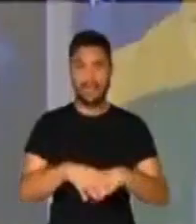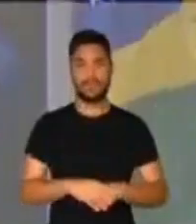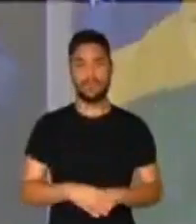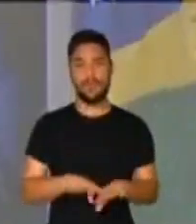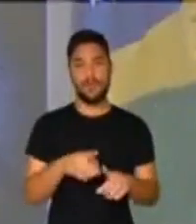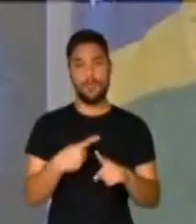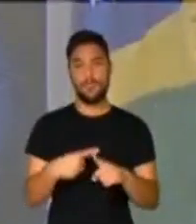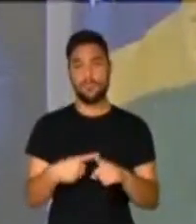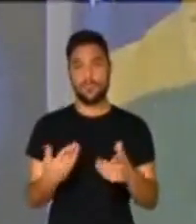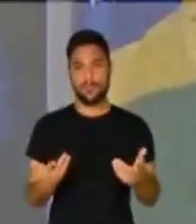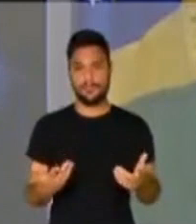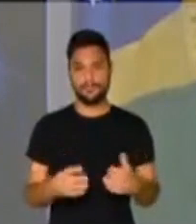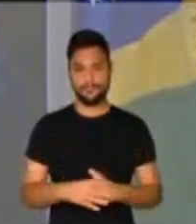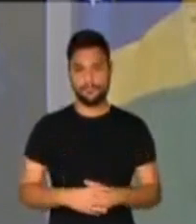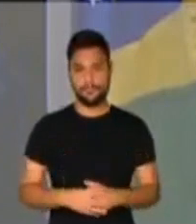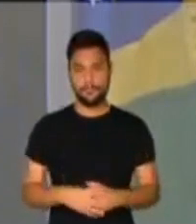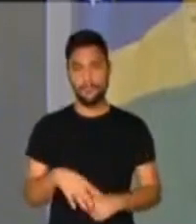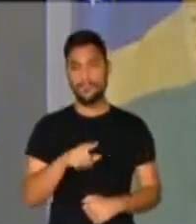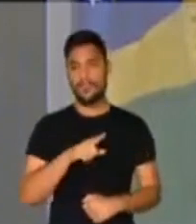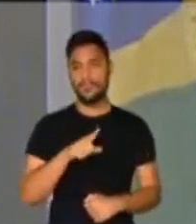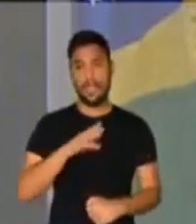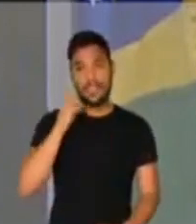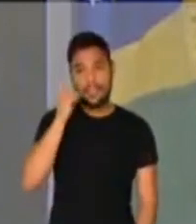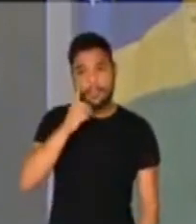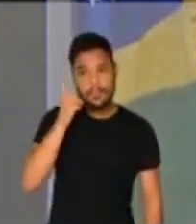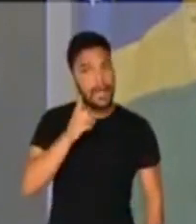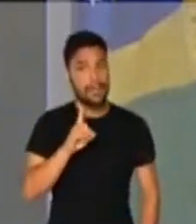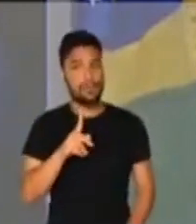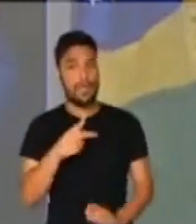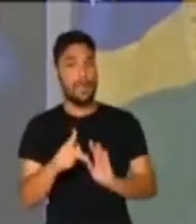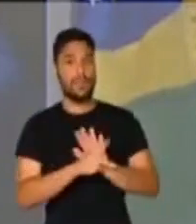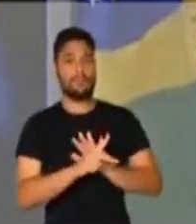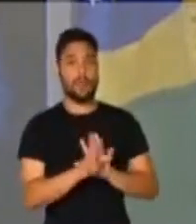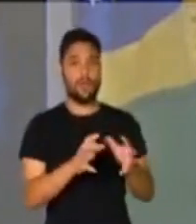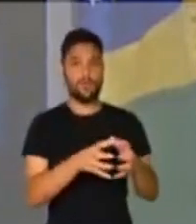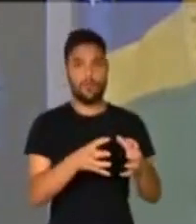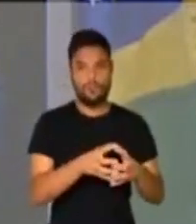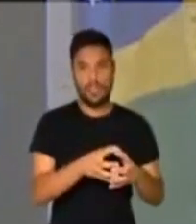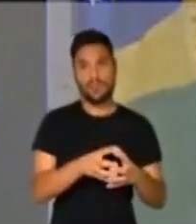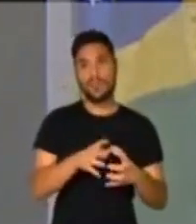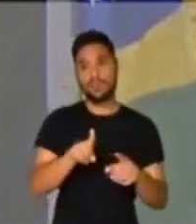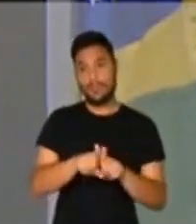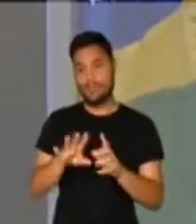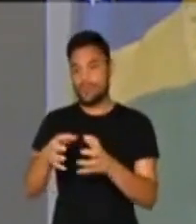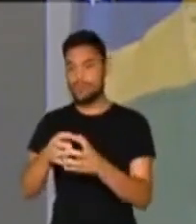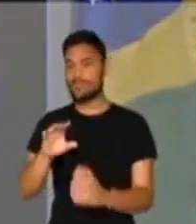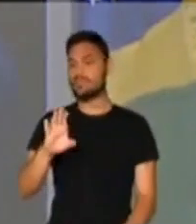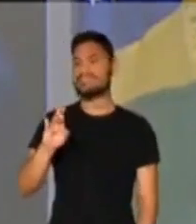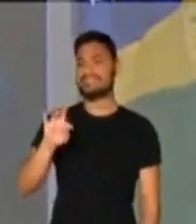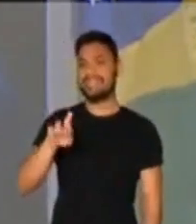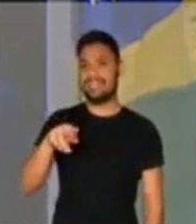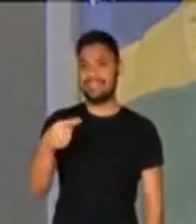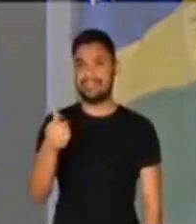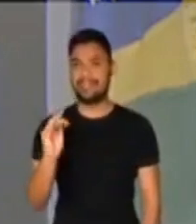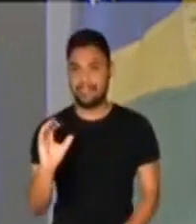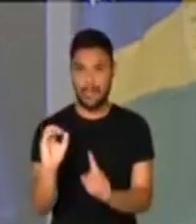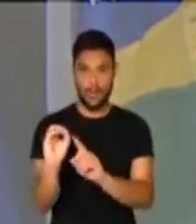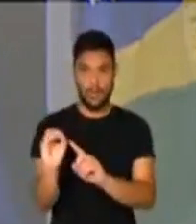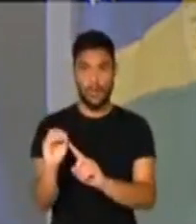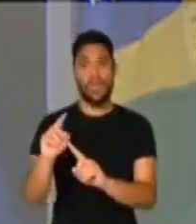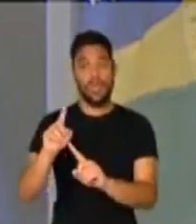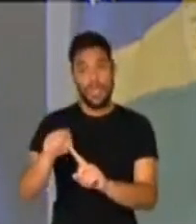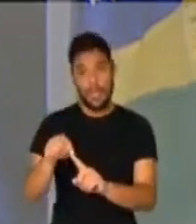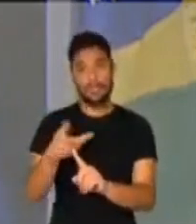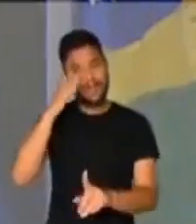independente de terem parlamentares que não são da base, muitos que são do Centrão, e que têm consciência que o Brasil precisa